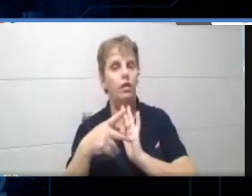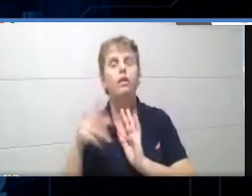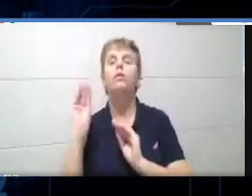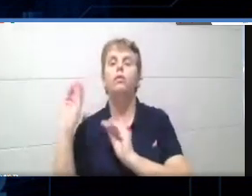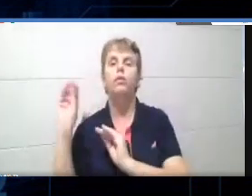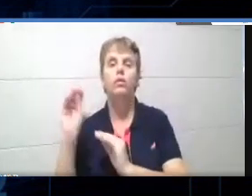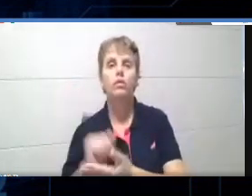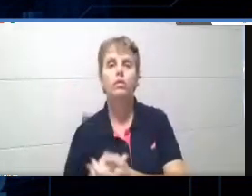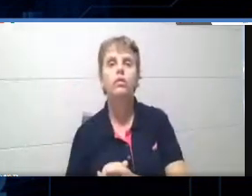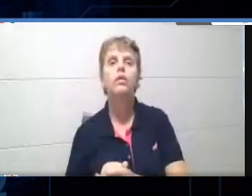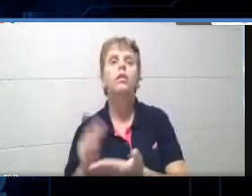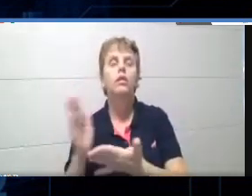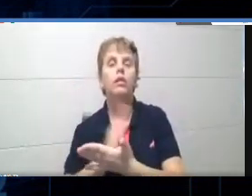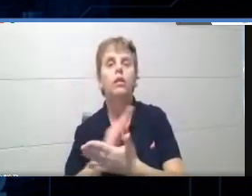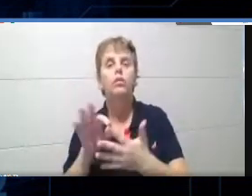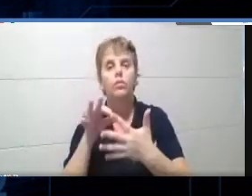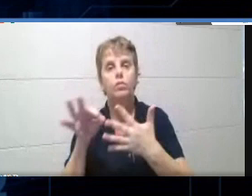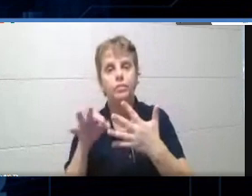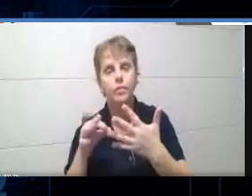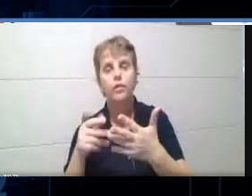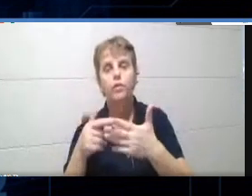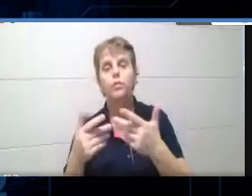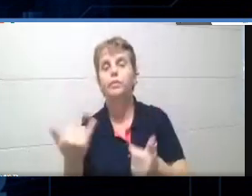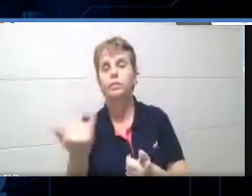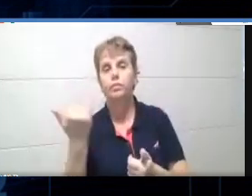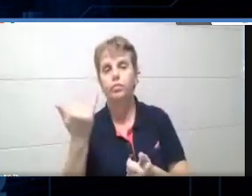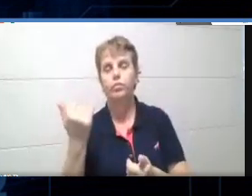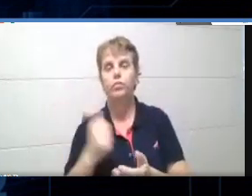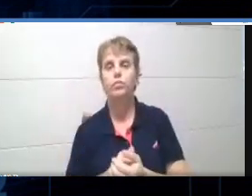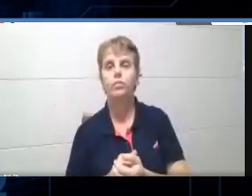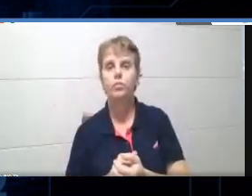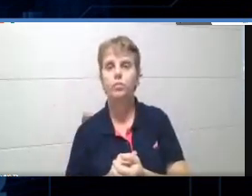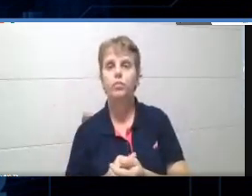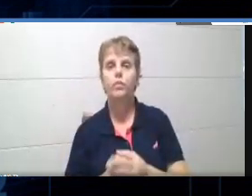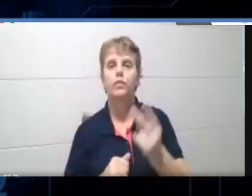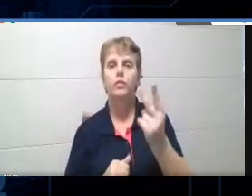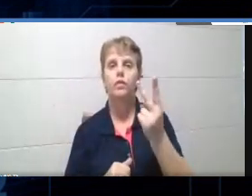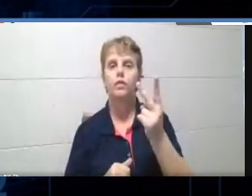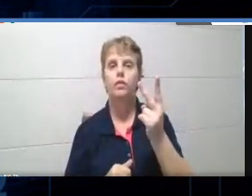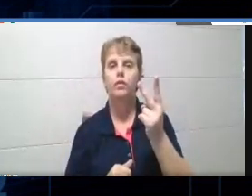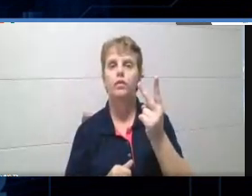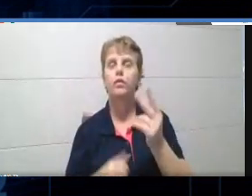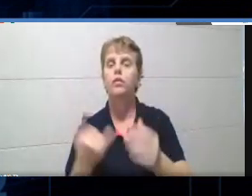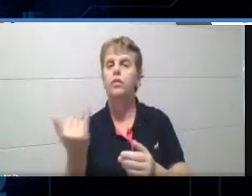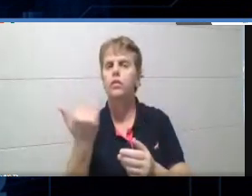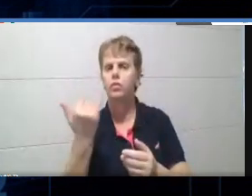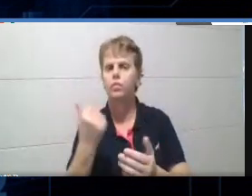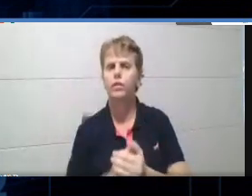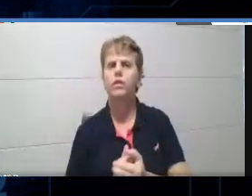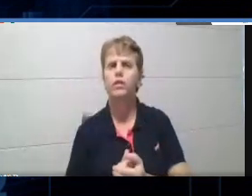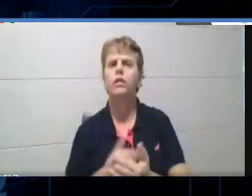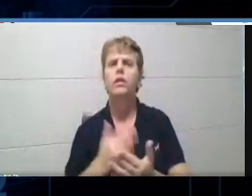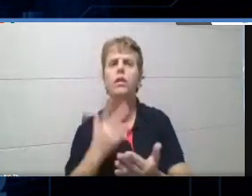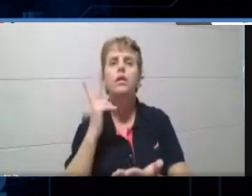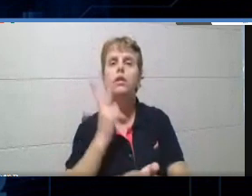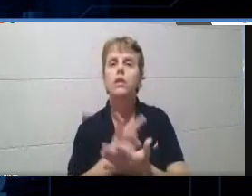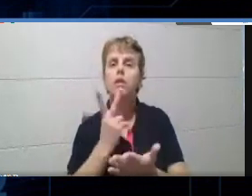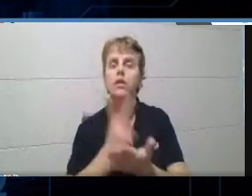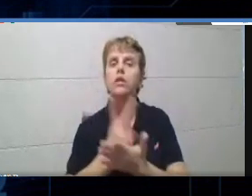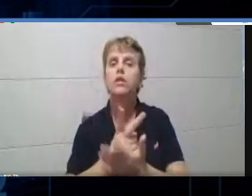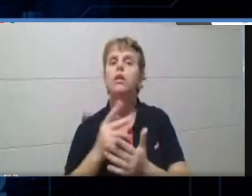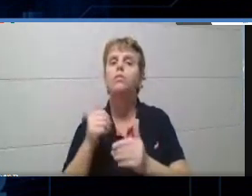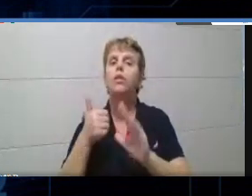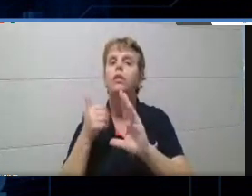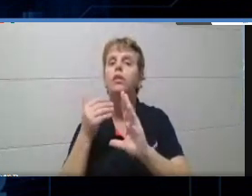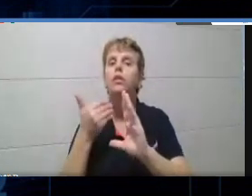Tem algumas outras opções importantes. Deixa eu ver aqui. Ah, essas duas opções aqui são muito importantes. Eu sempre deixo elas marcadinhas, tá? Essa